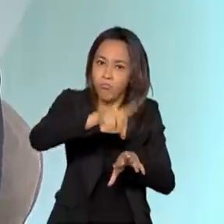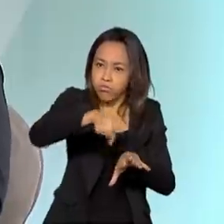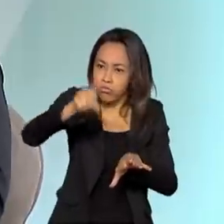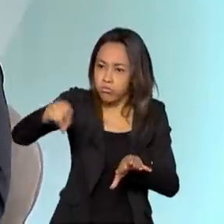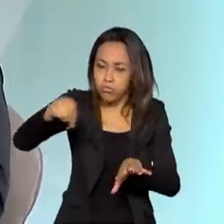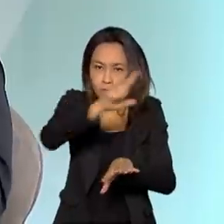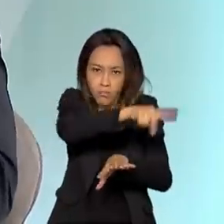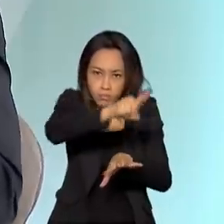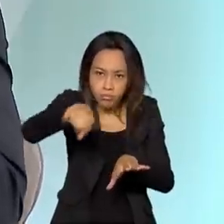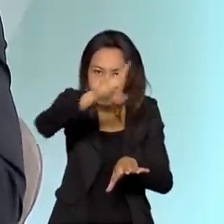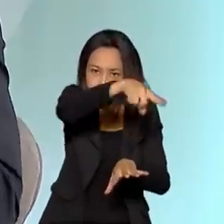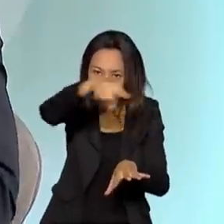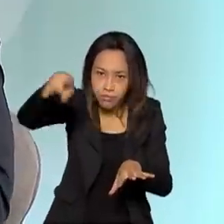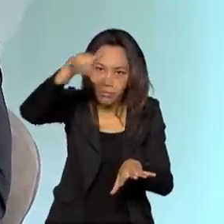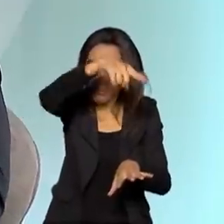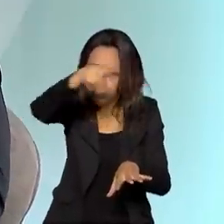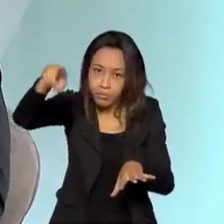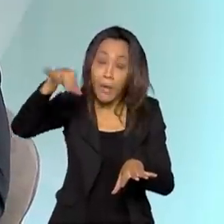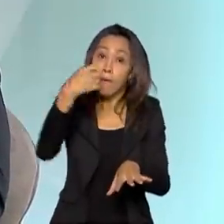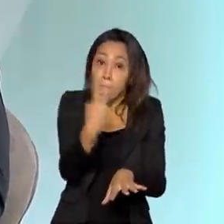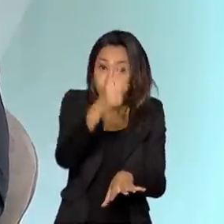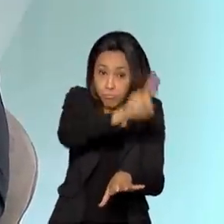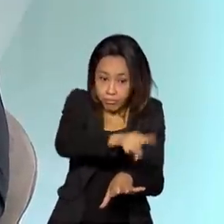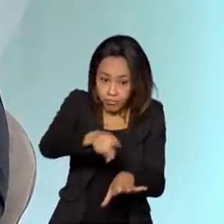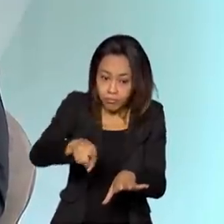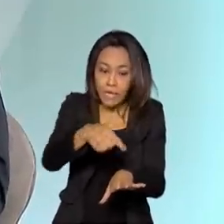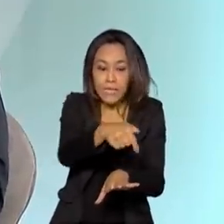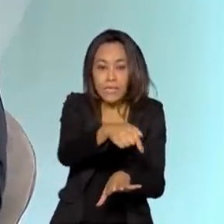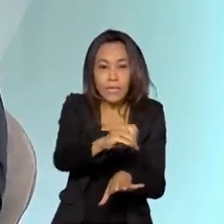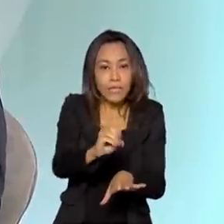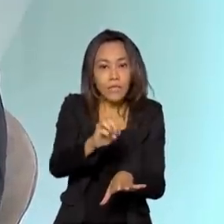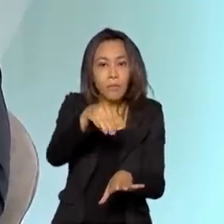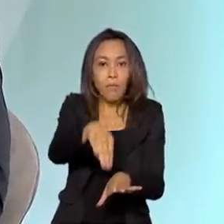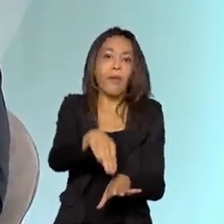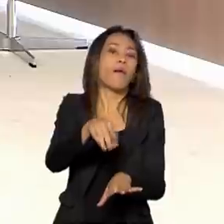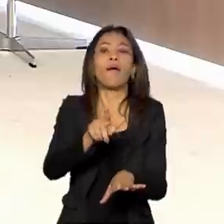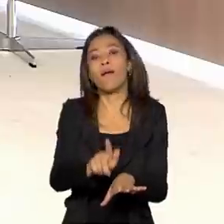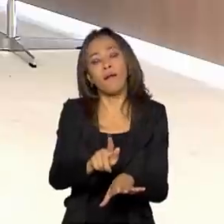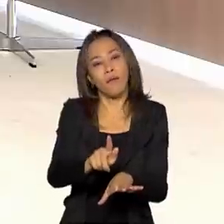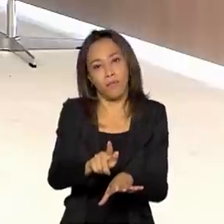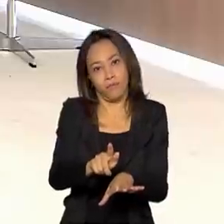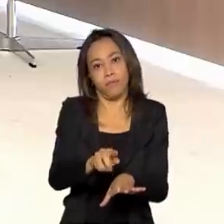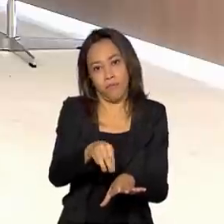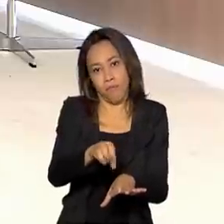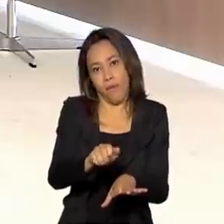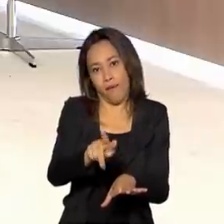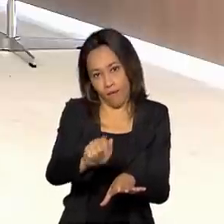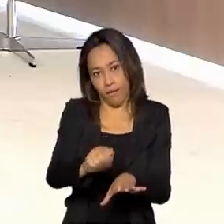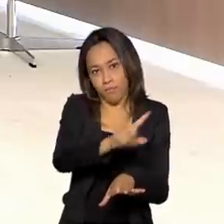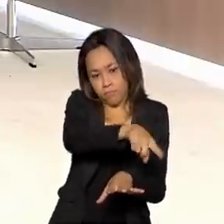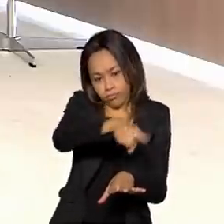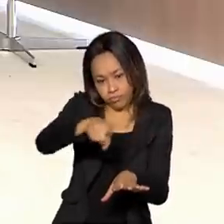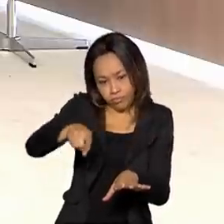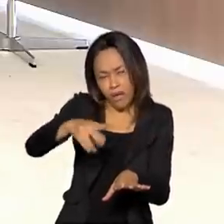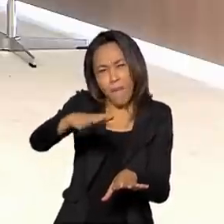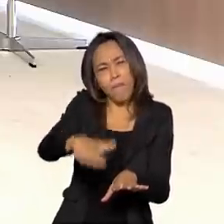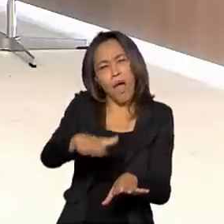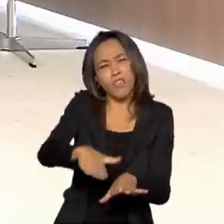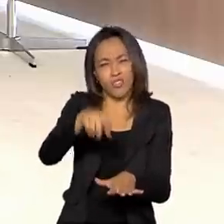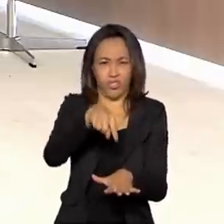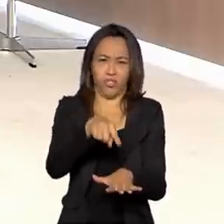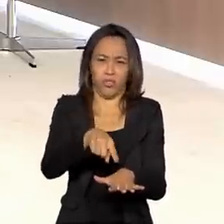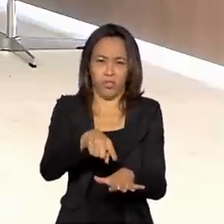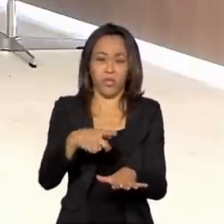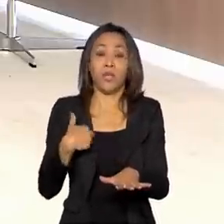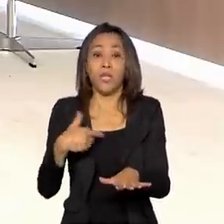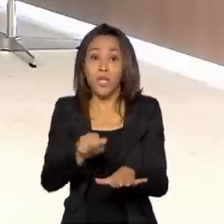sintetizar. A primeira dessas faixas é a faixa de 700 MHz, um bloco de 10 mais 10 MHz. Como ela é uma faixa mais baixa e